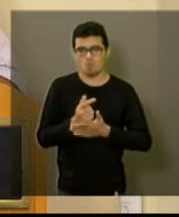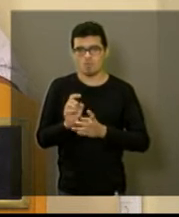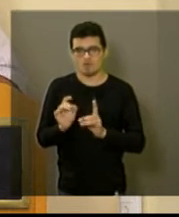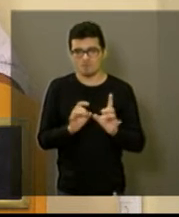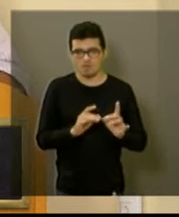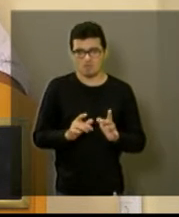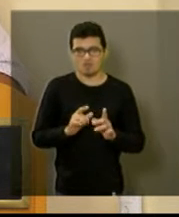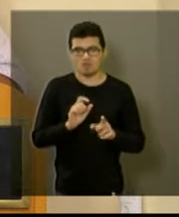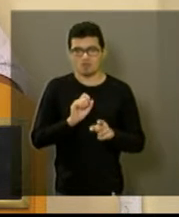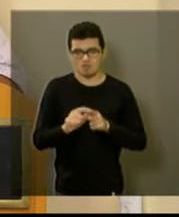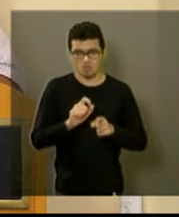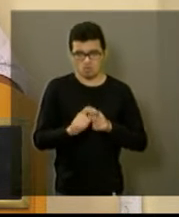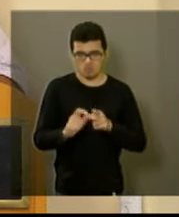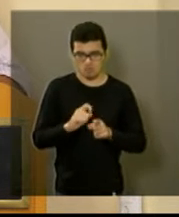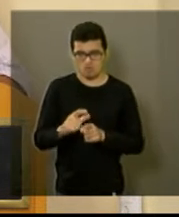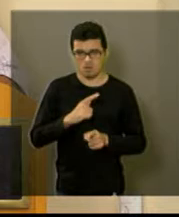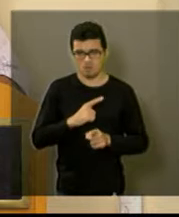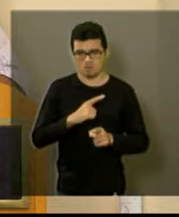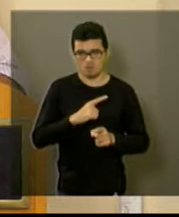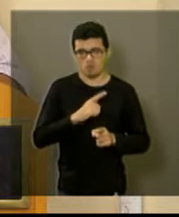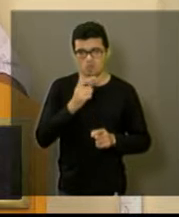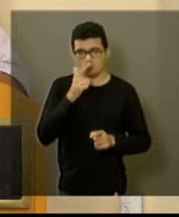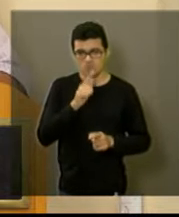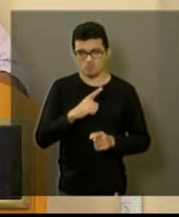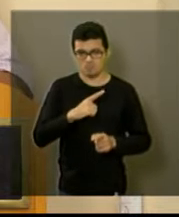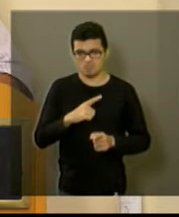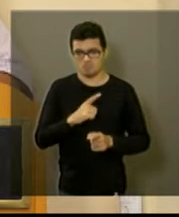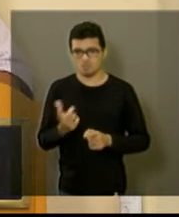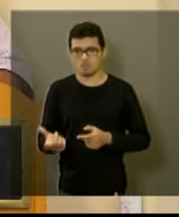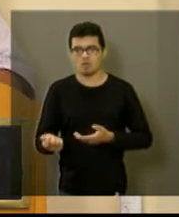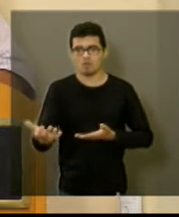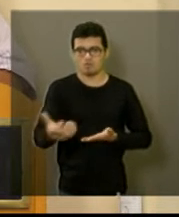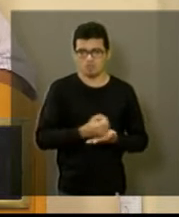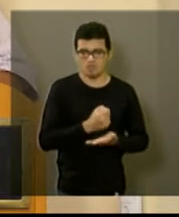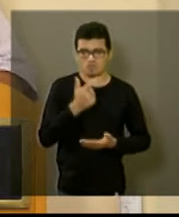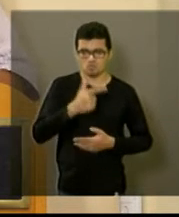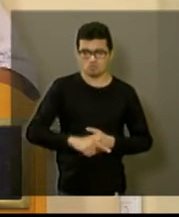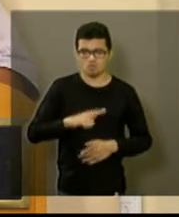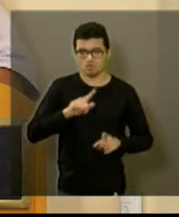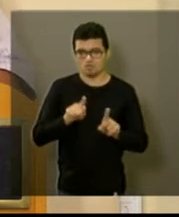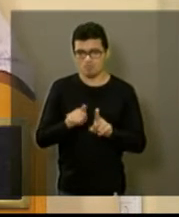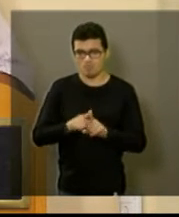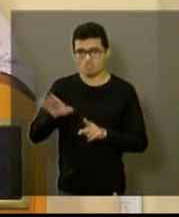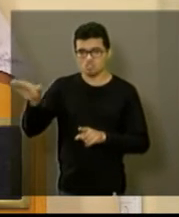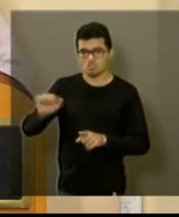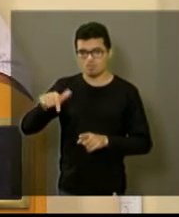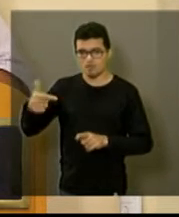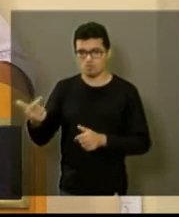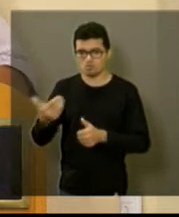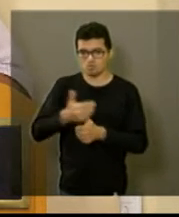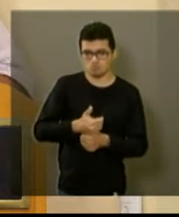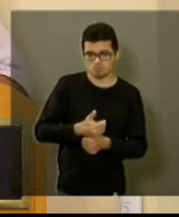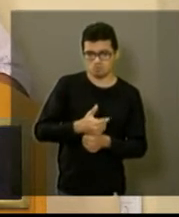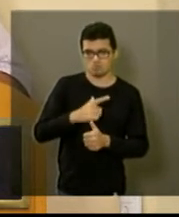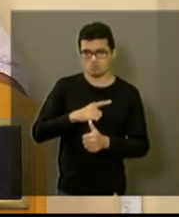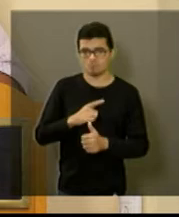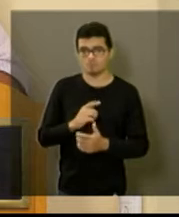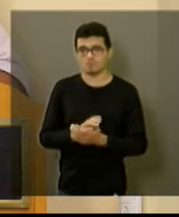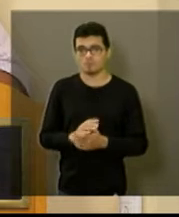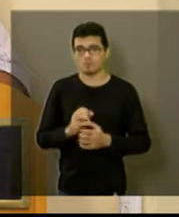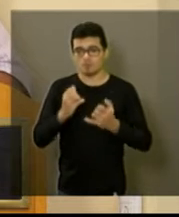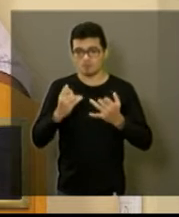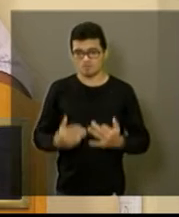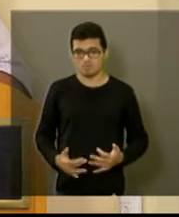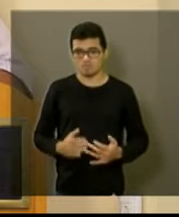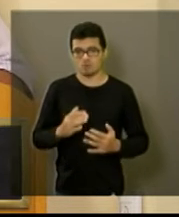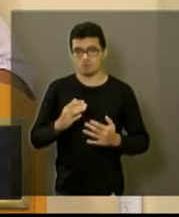casas em parceria com a Caixa para Retomada e convocação de suplentes. Projeto de casa nova pelo Minha Casa